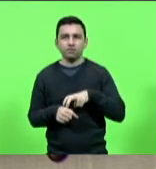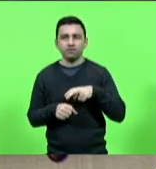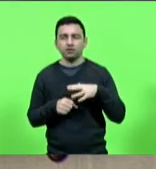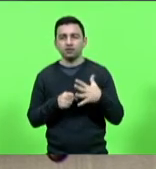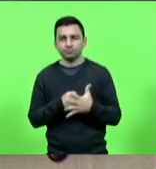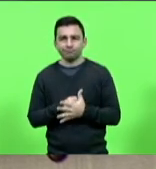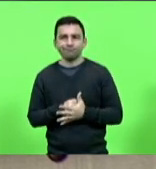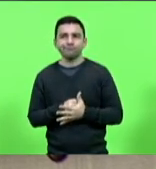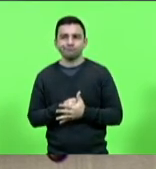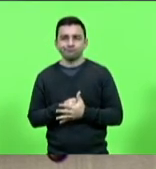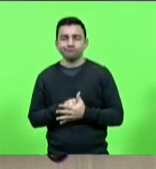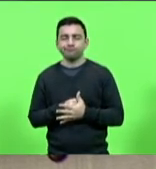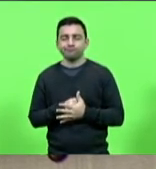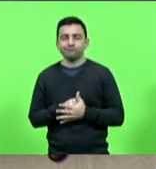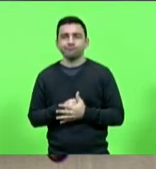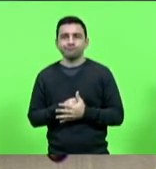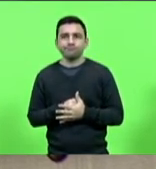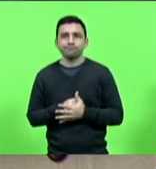Meu amigo Nicola Gava,